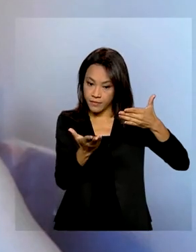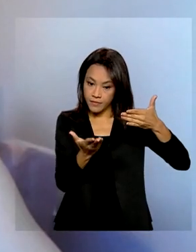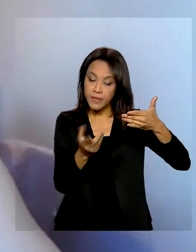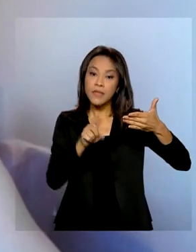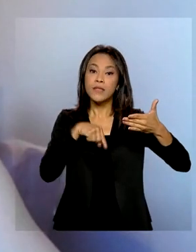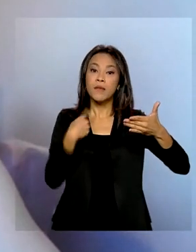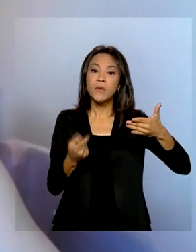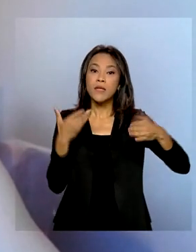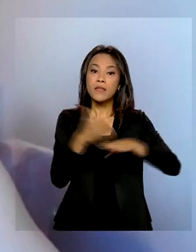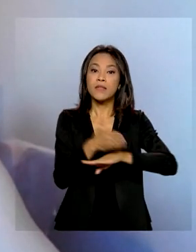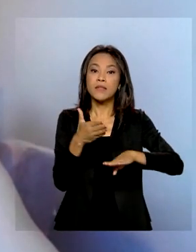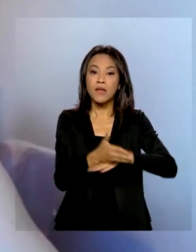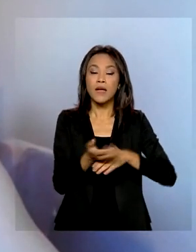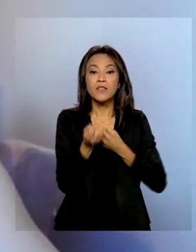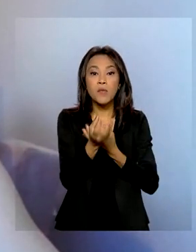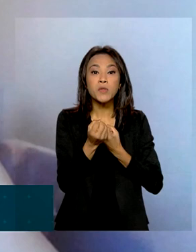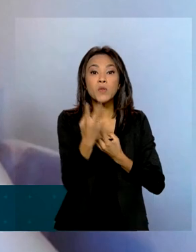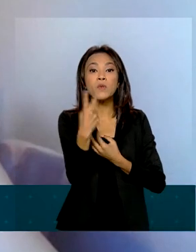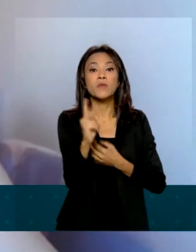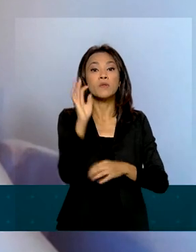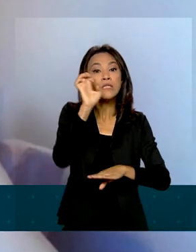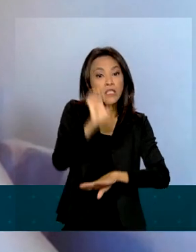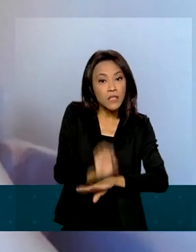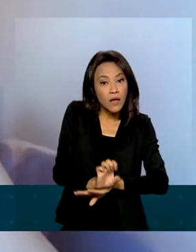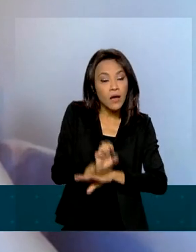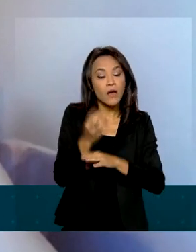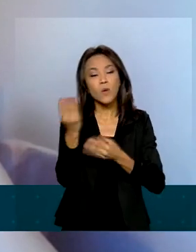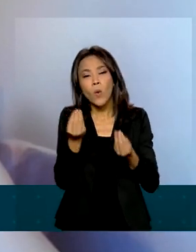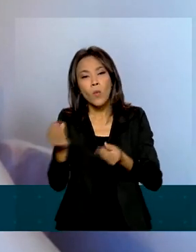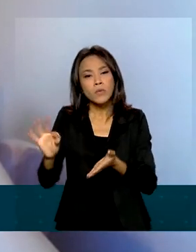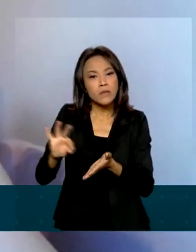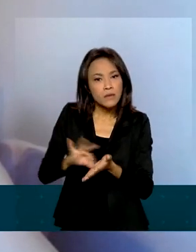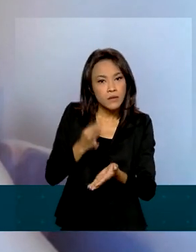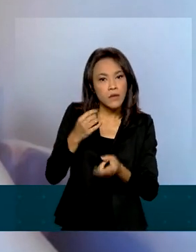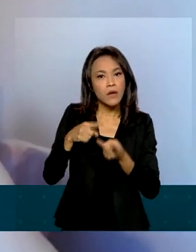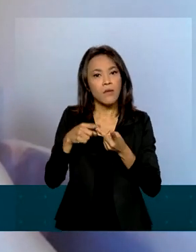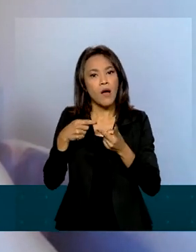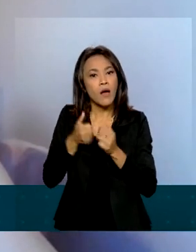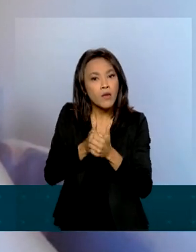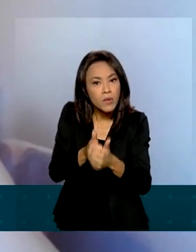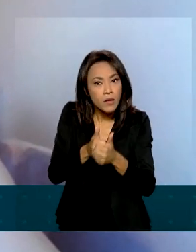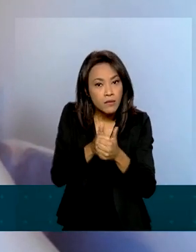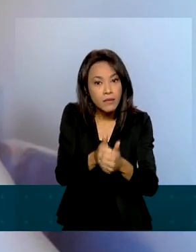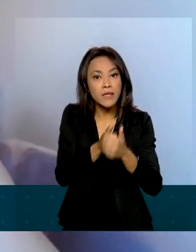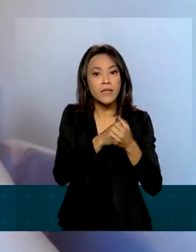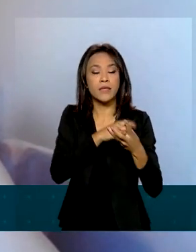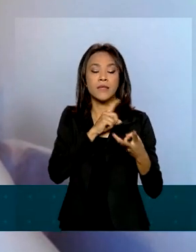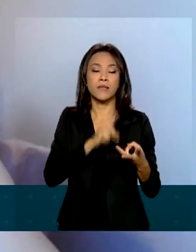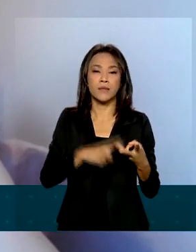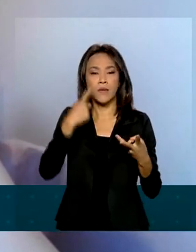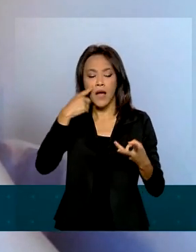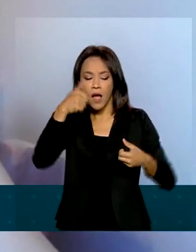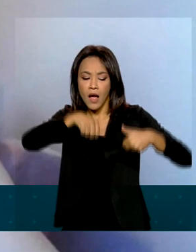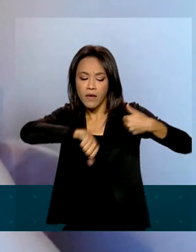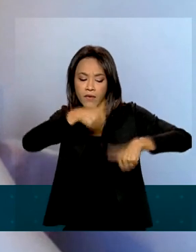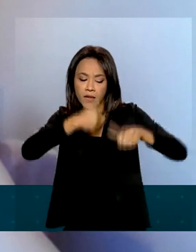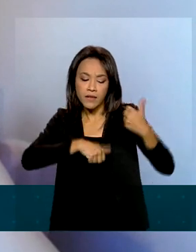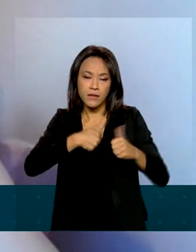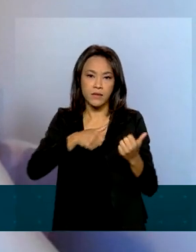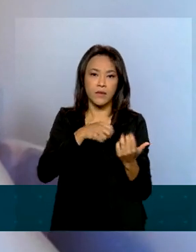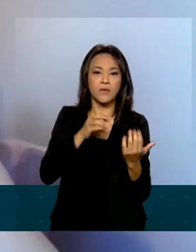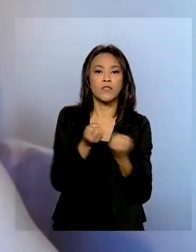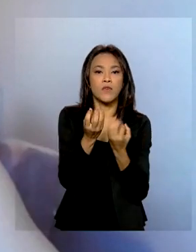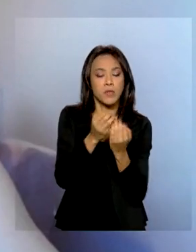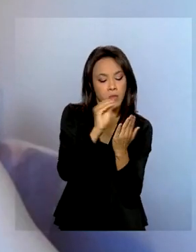acessar as informações do seu estado sobre inscrição, acompanhamento, análise do cadastro e